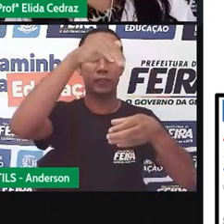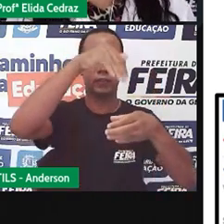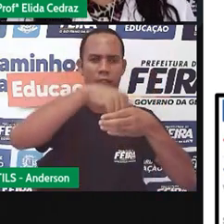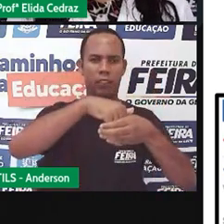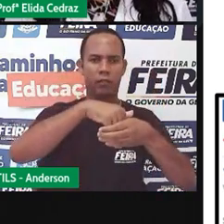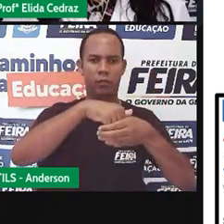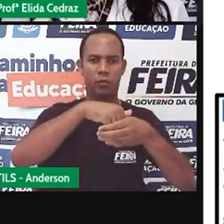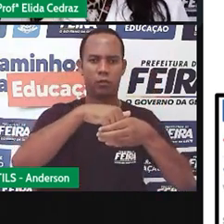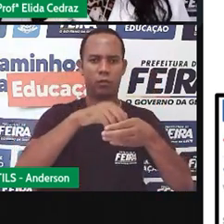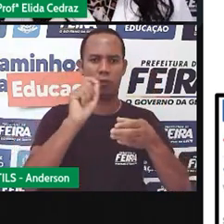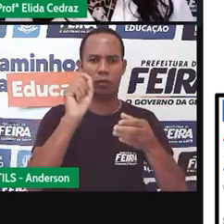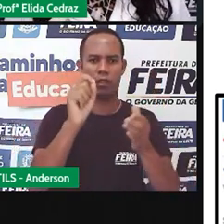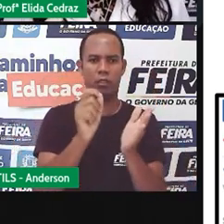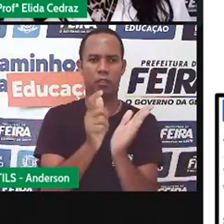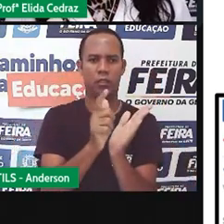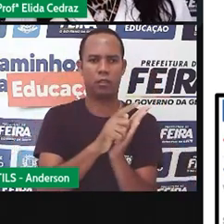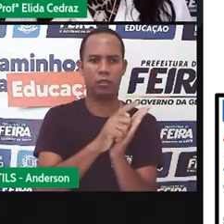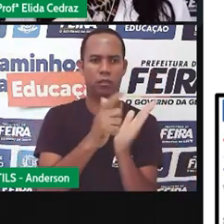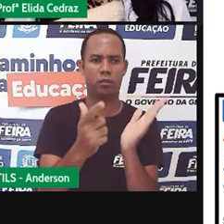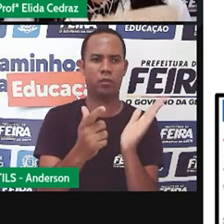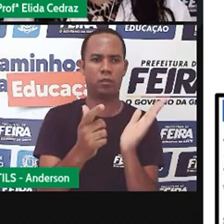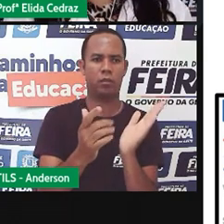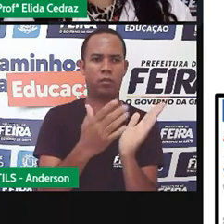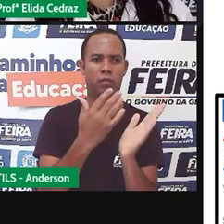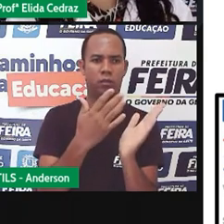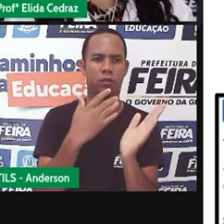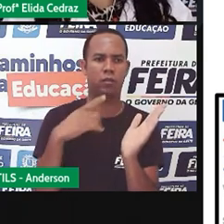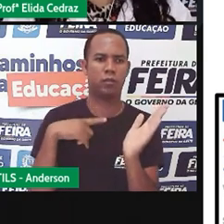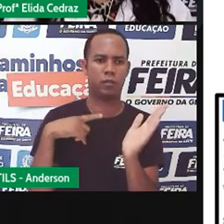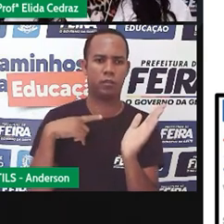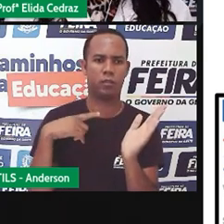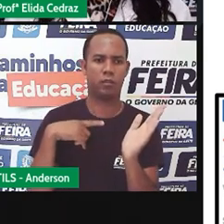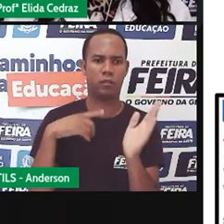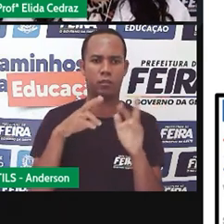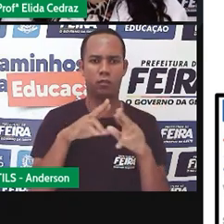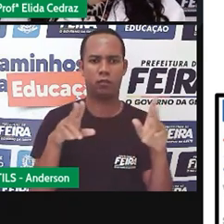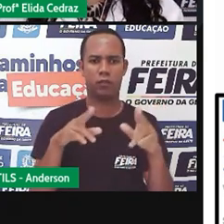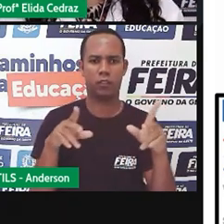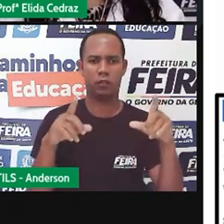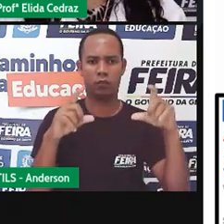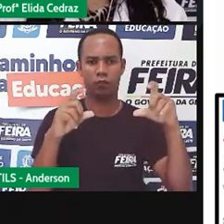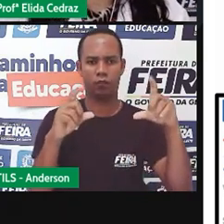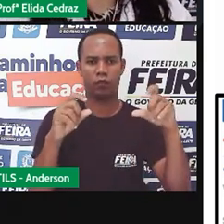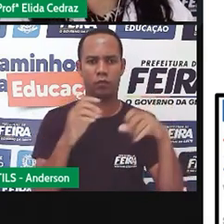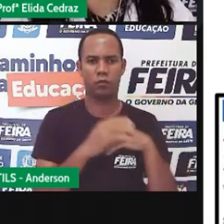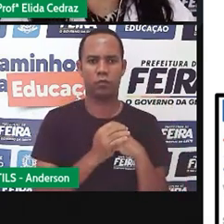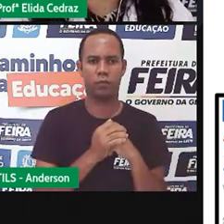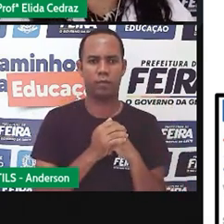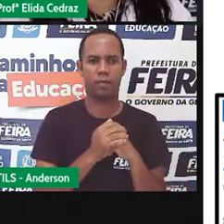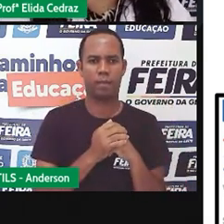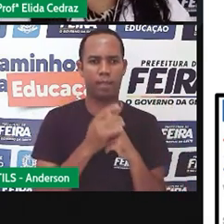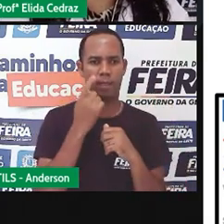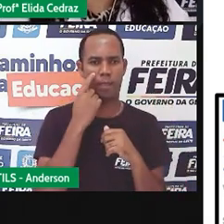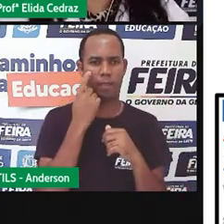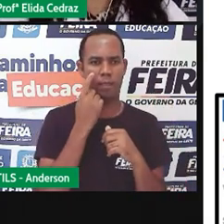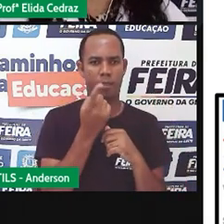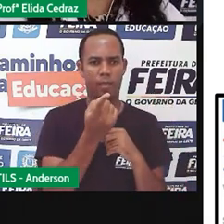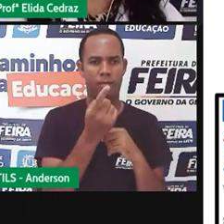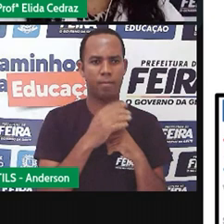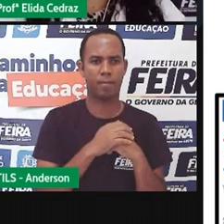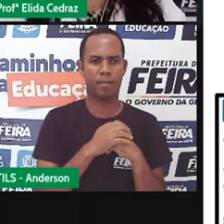nós temos os textos não jornalísticos. A próxima forma de imagem vai aqui. O horóscopo,